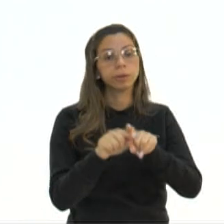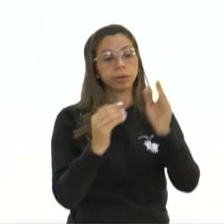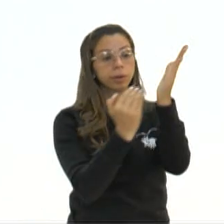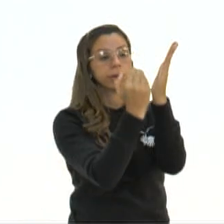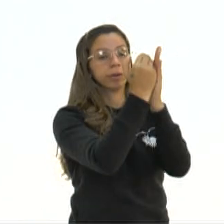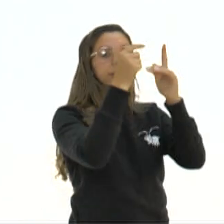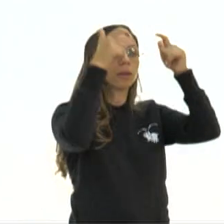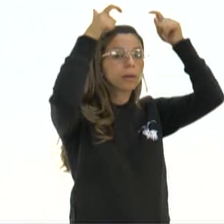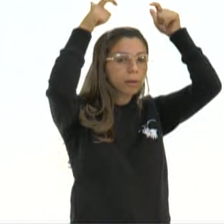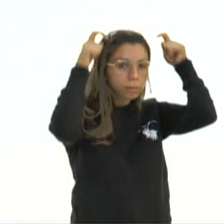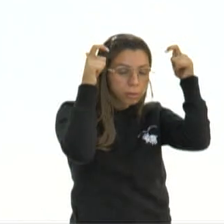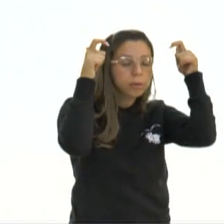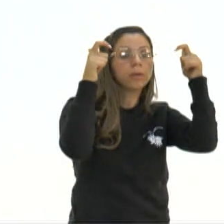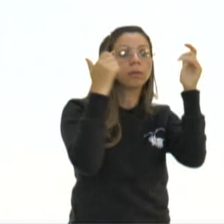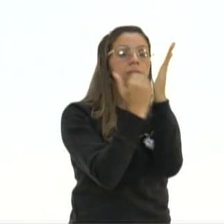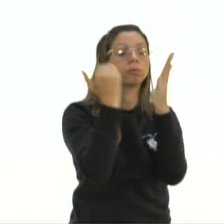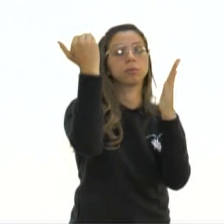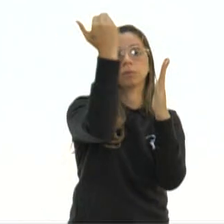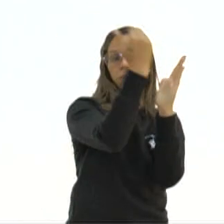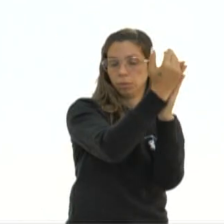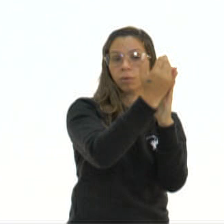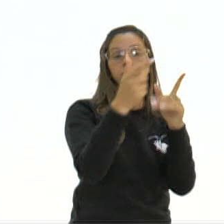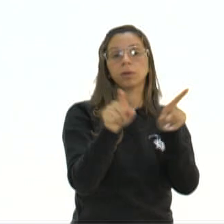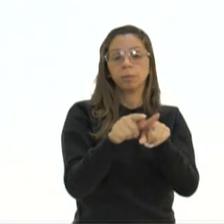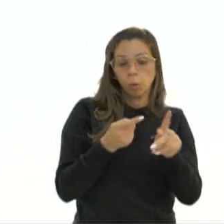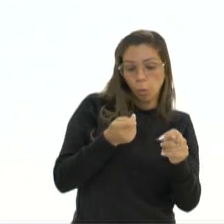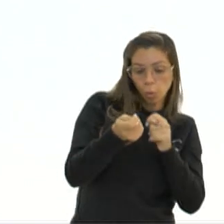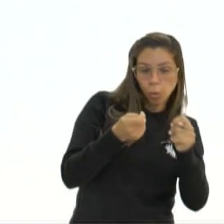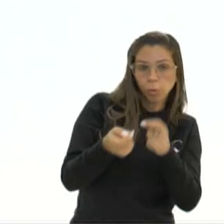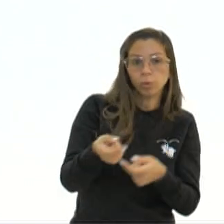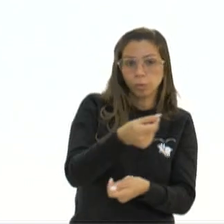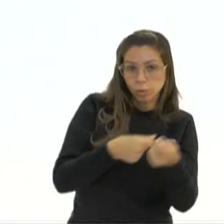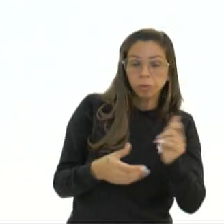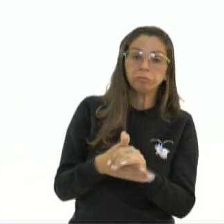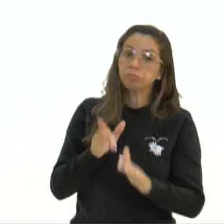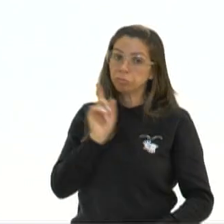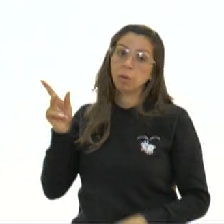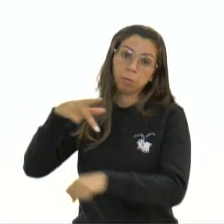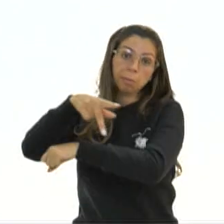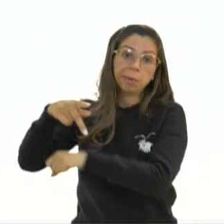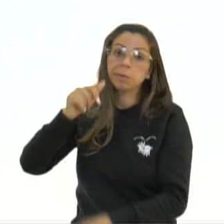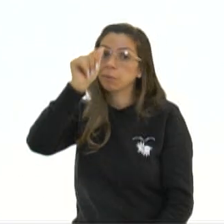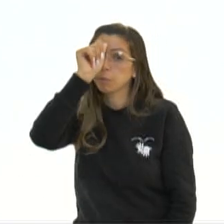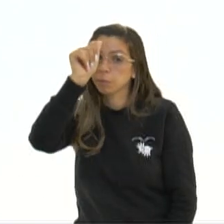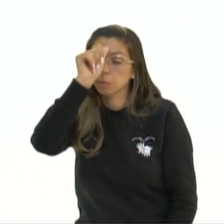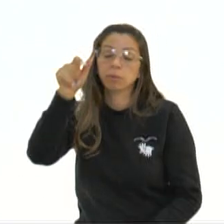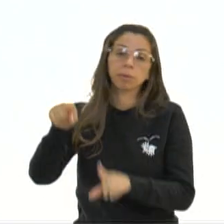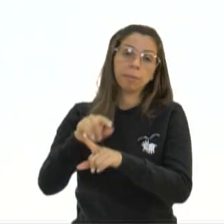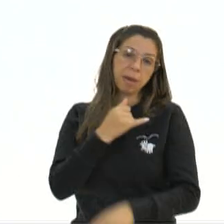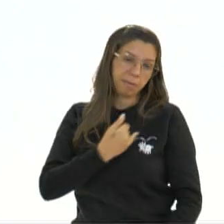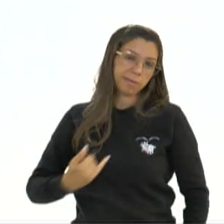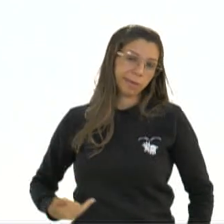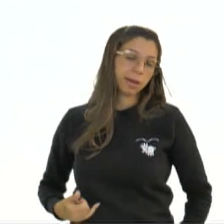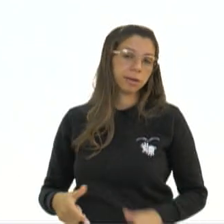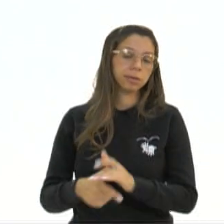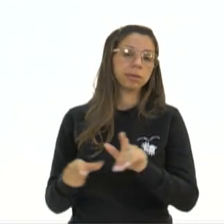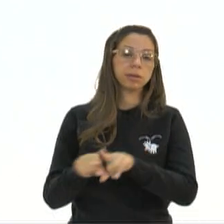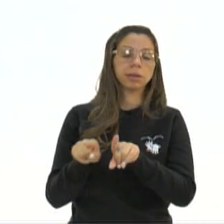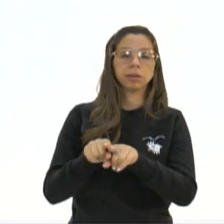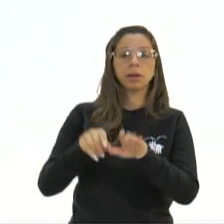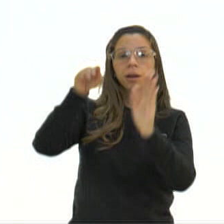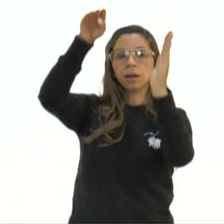prevalecendo, sendo detentora das riquezas, no império hindu não era diferente. Esse sistema de castas que a gente tem na Índia,